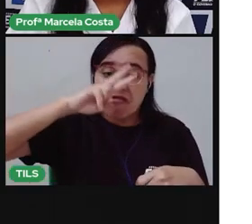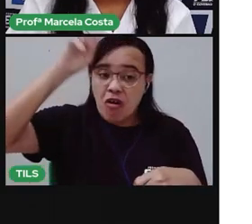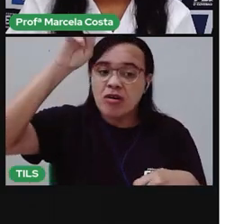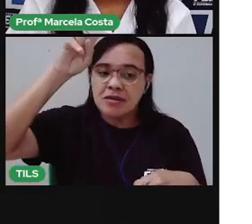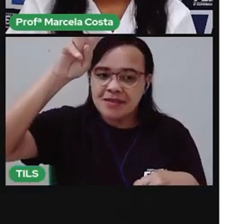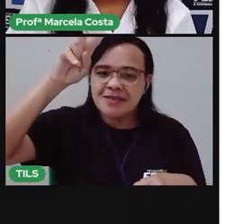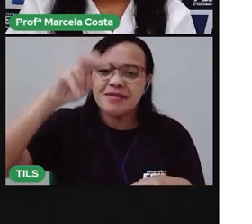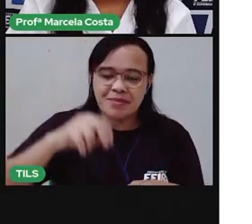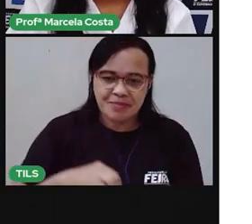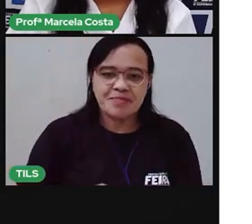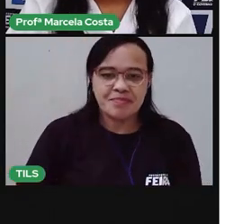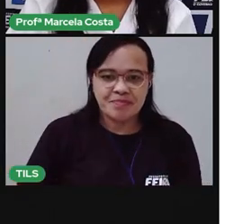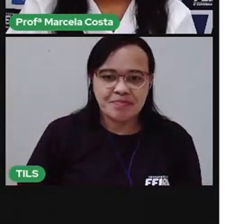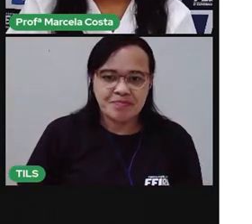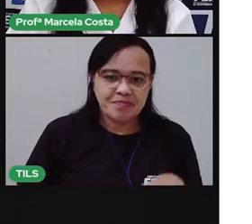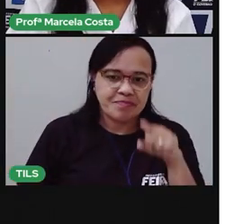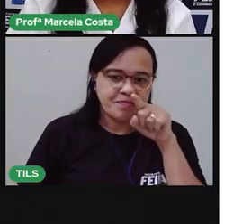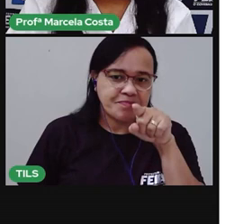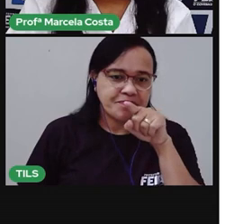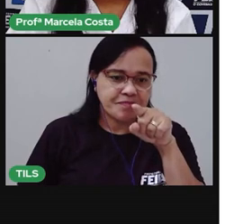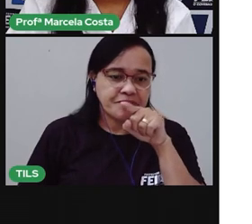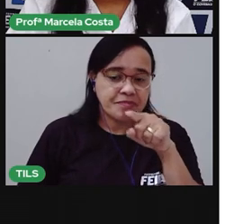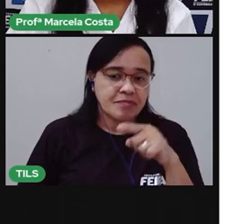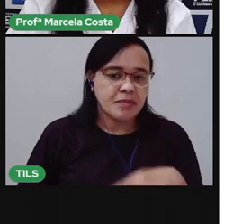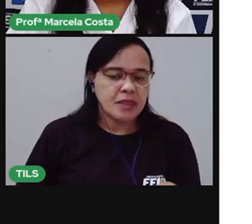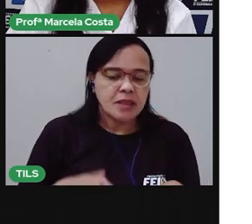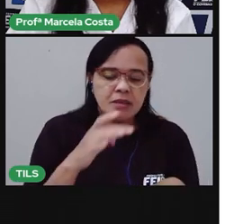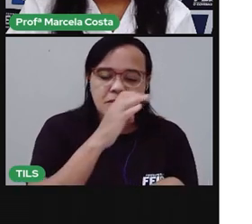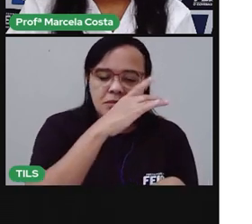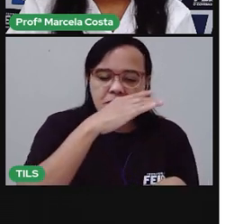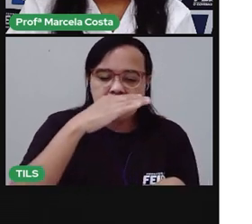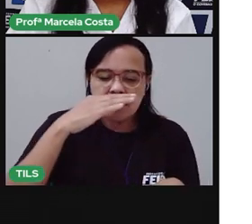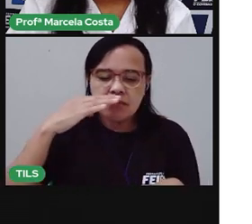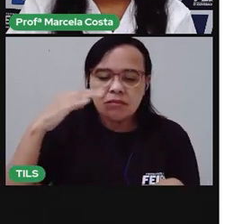Qual sentido interage com o perfume da flor?